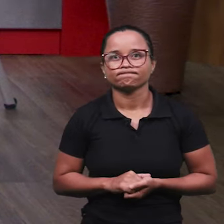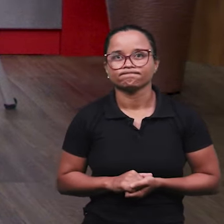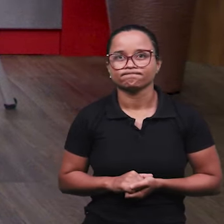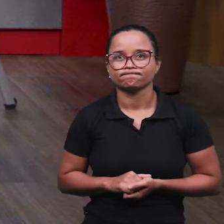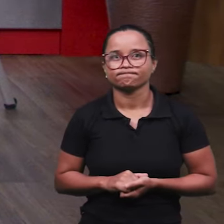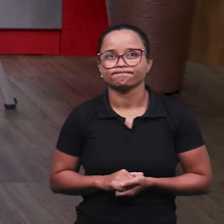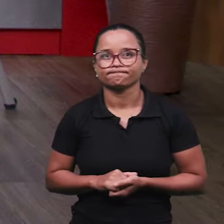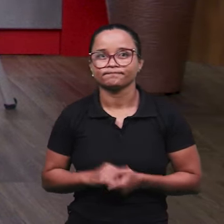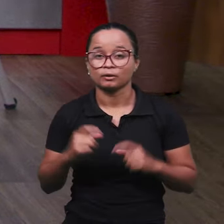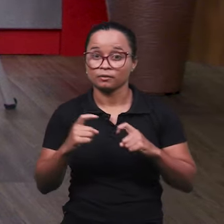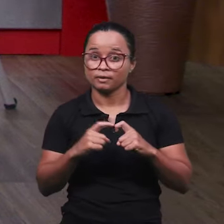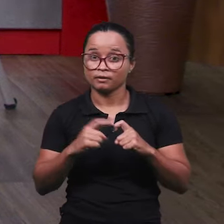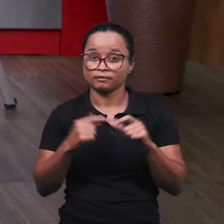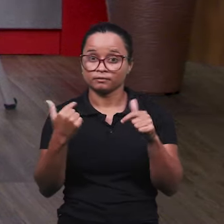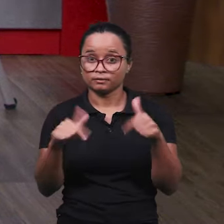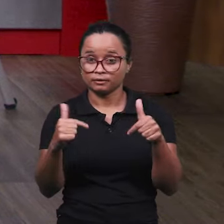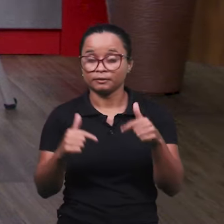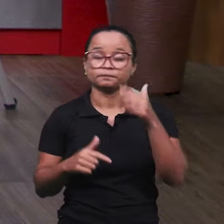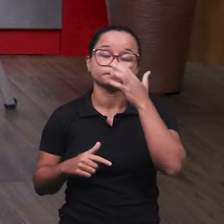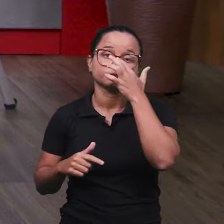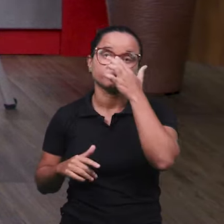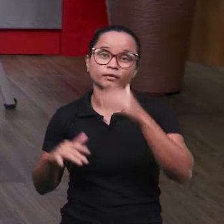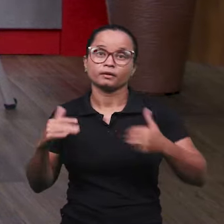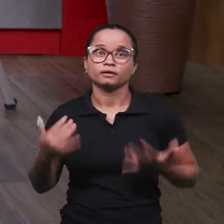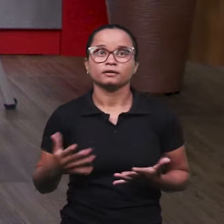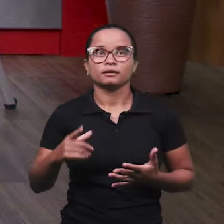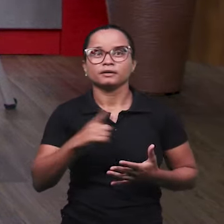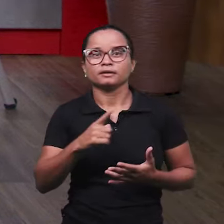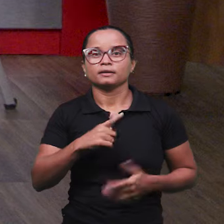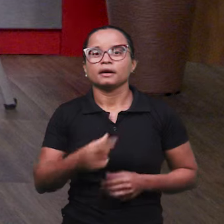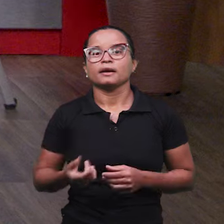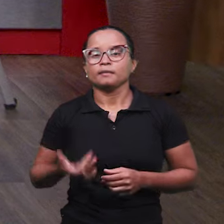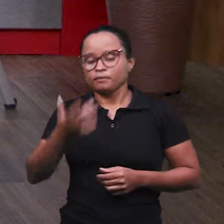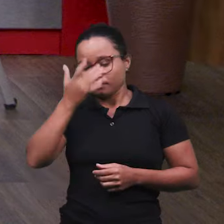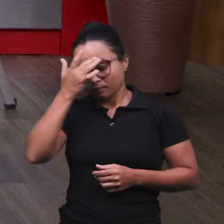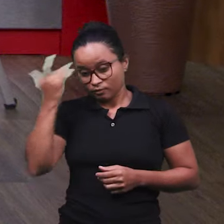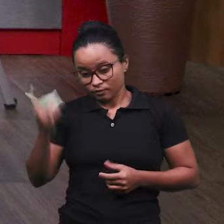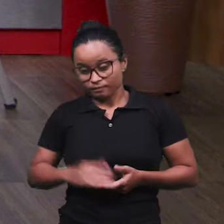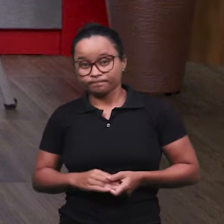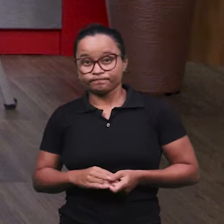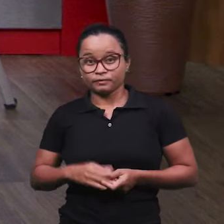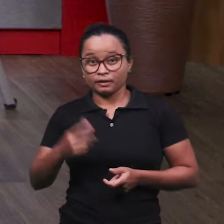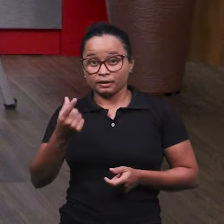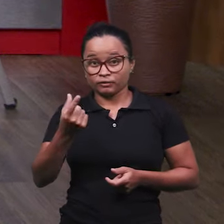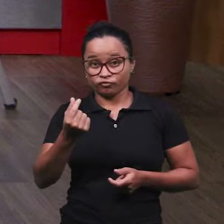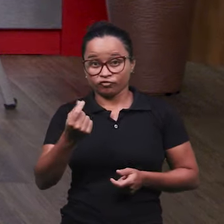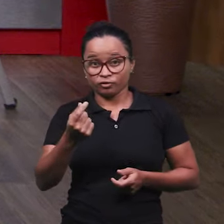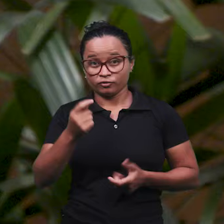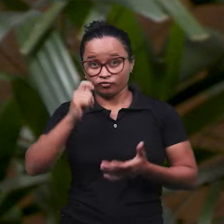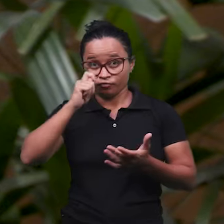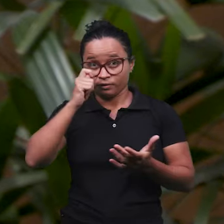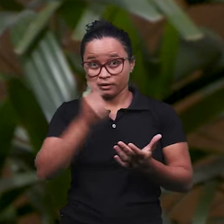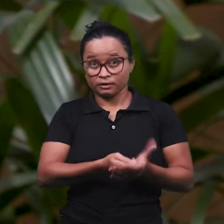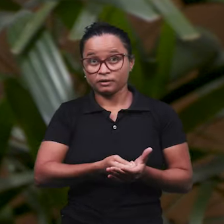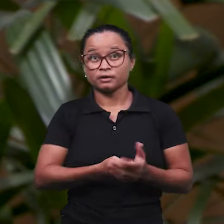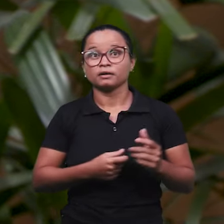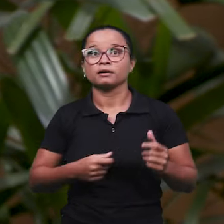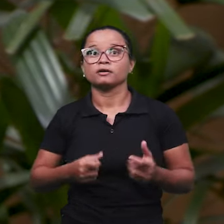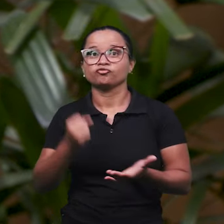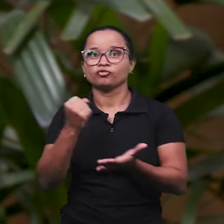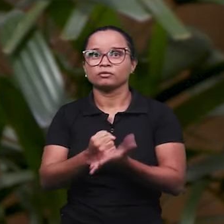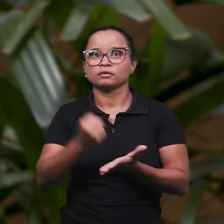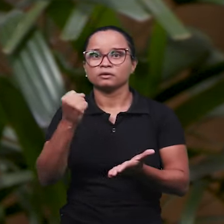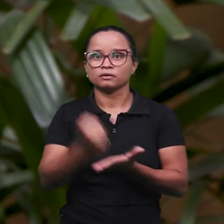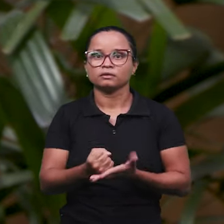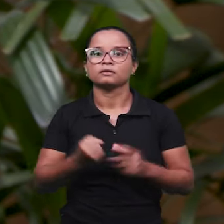trabalho. E, assim, aqueles que têm condições financeiras de pagar um assistente técnico, de contratar um médico,